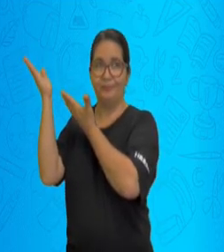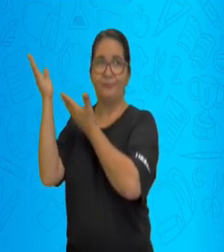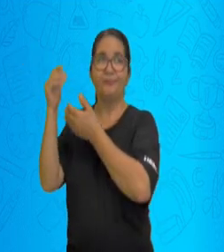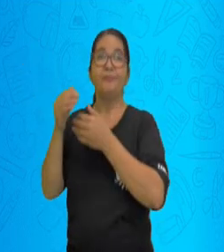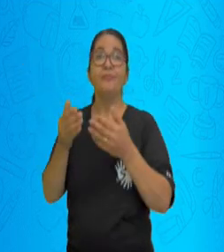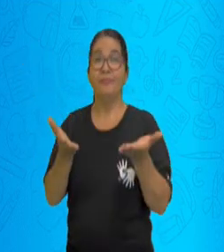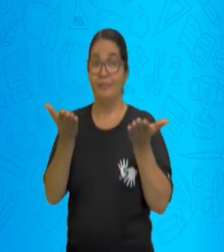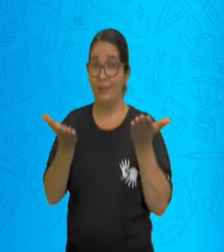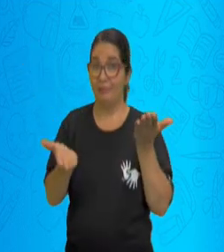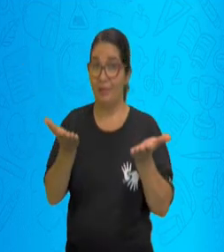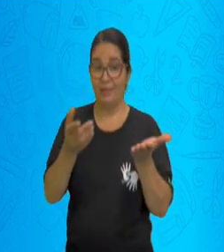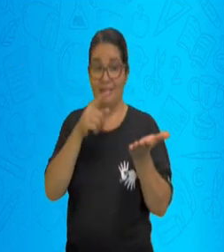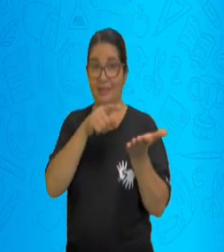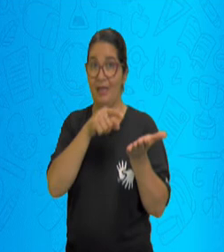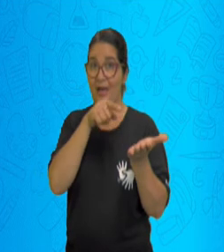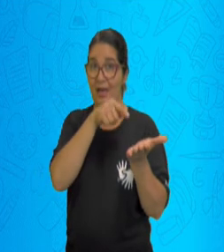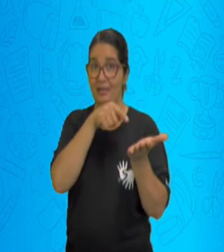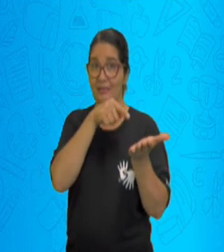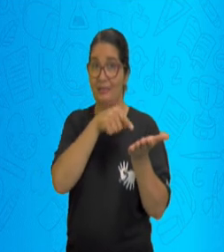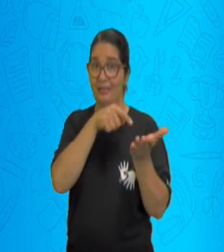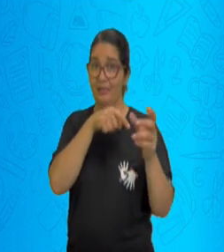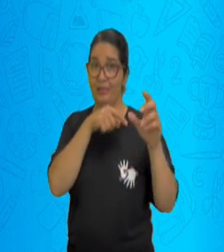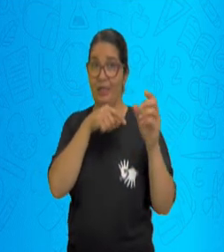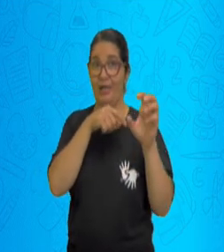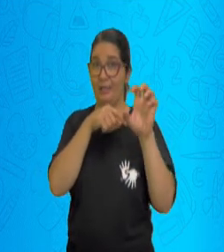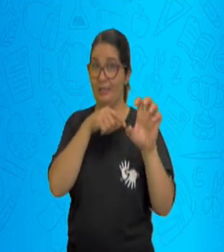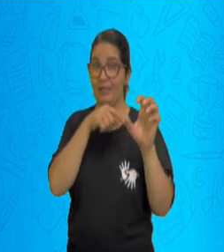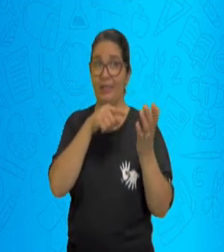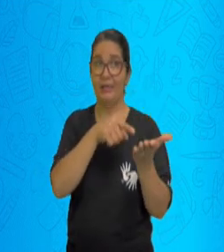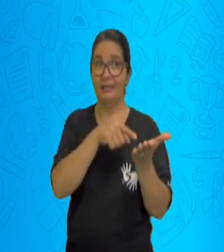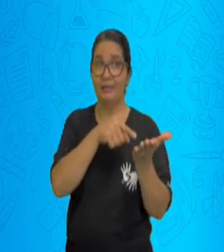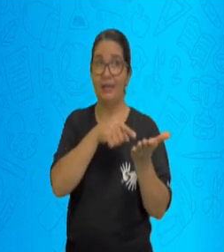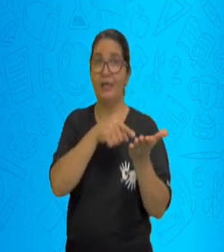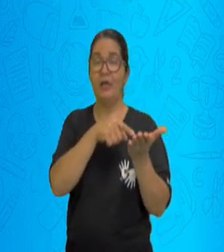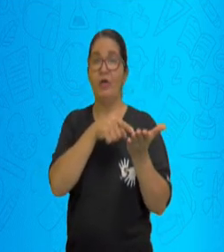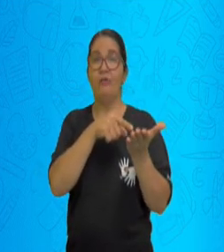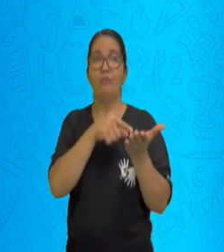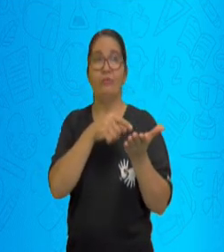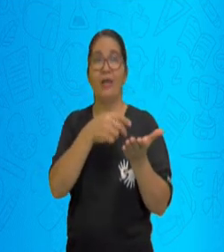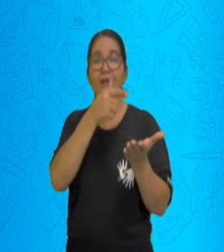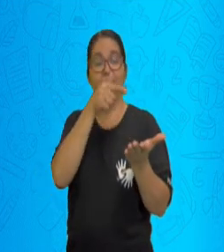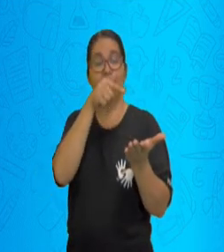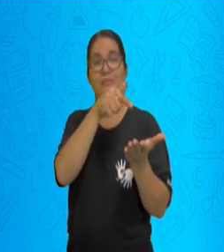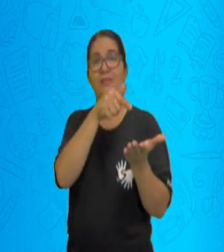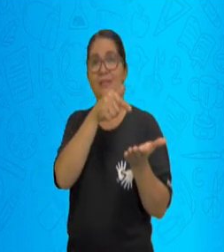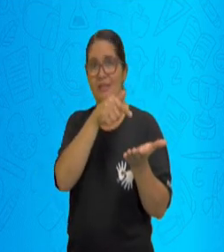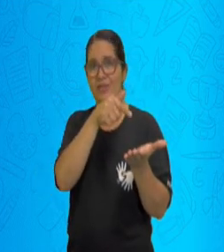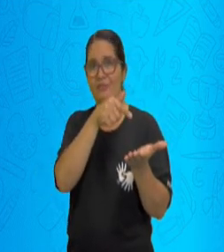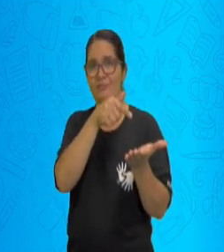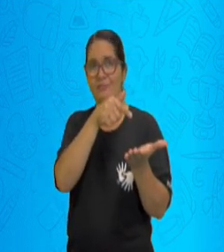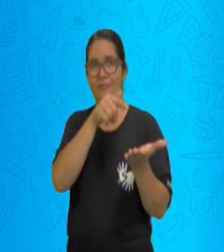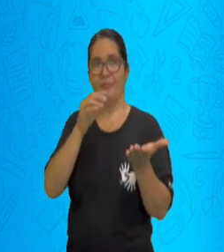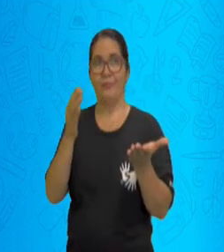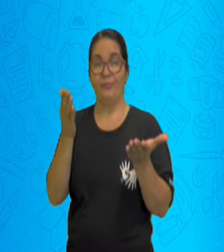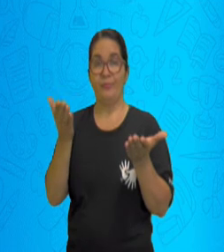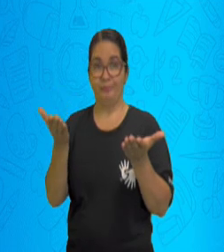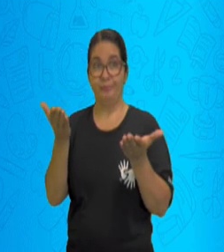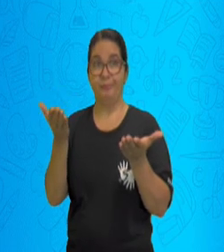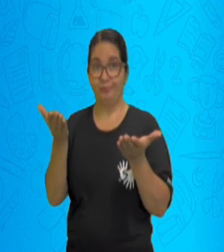6, 7. Vamos deixar em branco porque nós vamos fazer agora estabelecer com